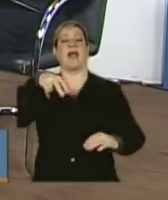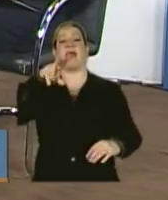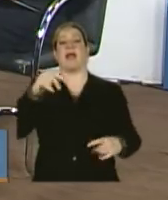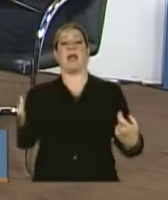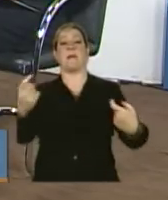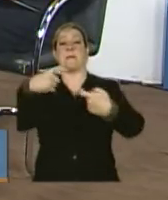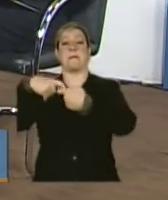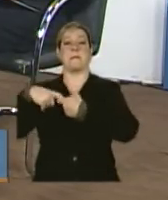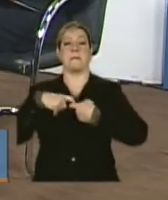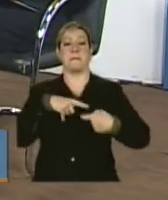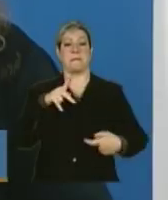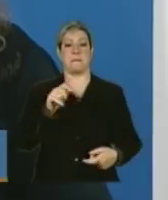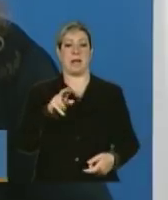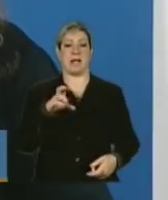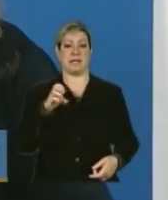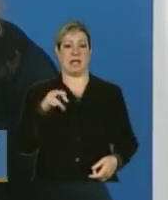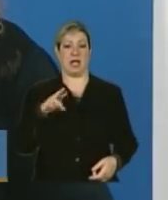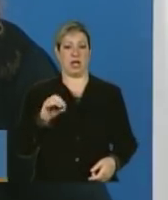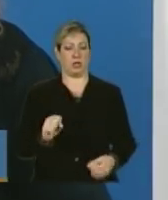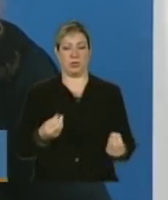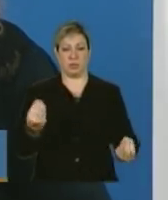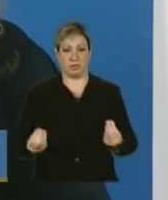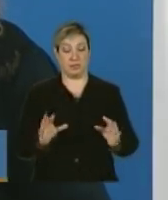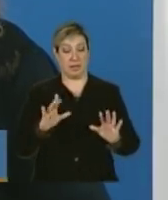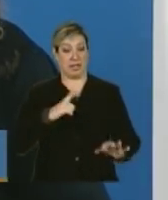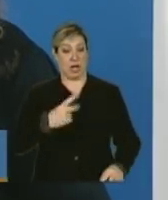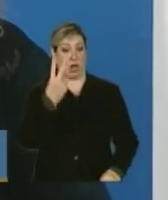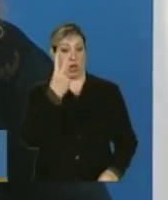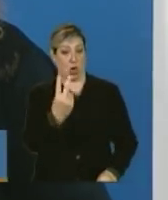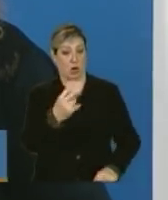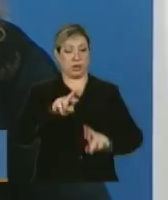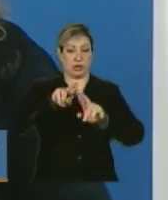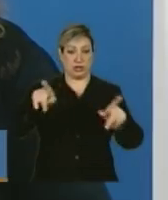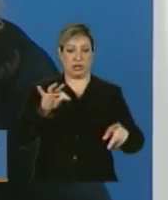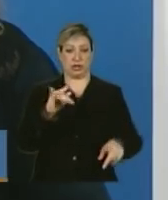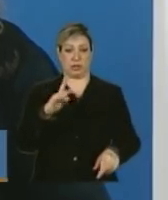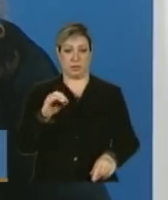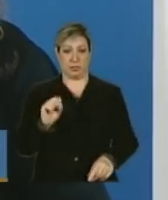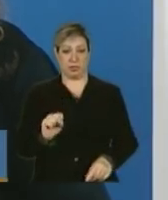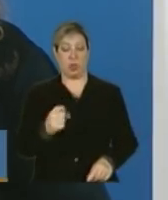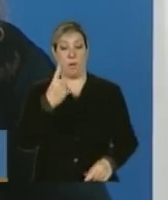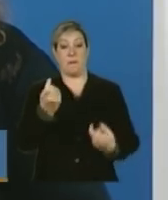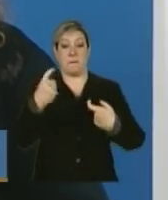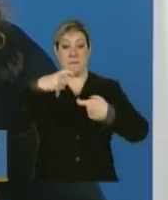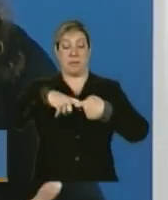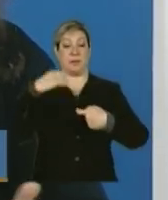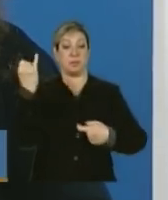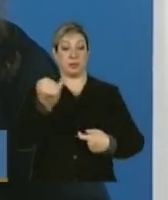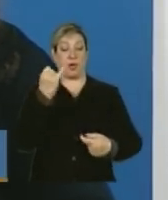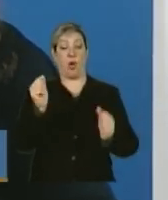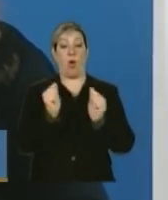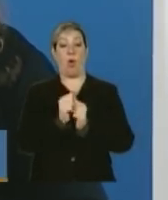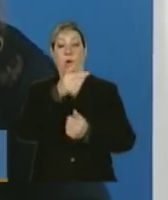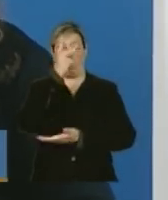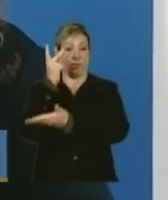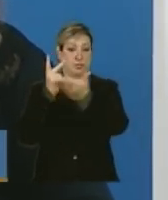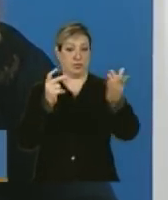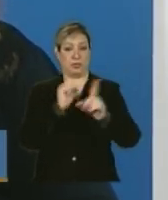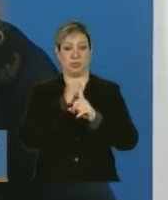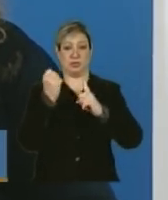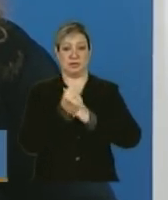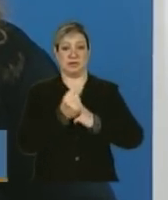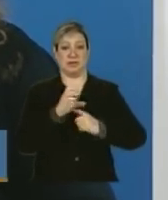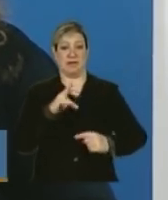ser esse parceiro? Bem, há dois tipos de parceria. Eu acho que uma parceria importante é a parceria com a sociedade civil. É a parceria com qualquer